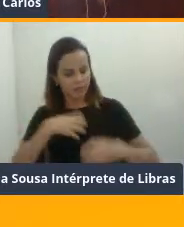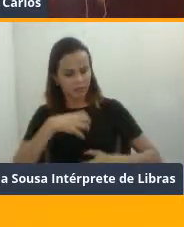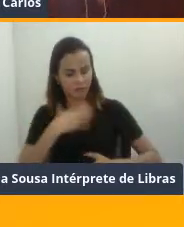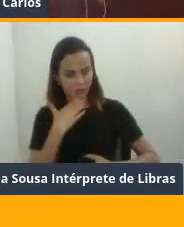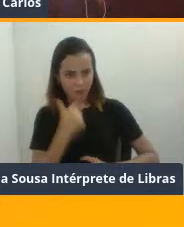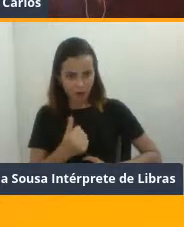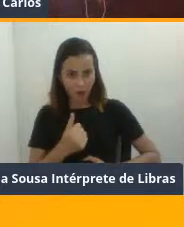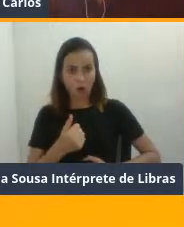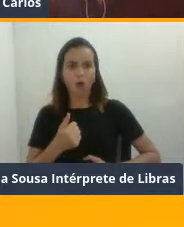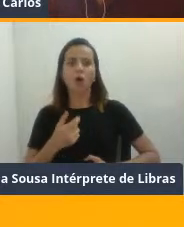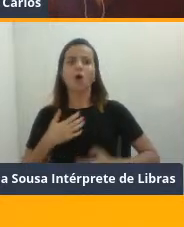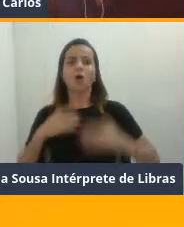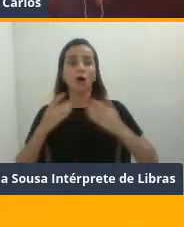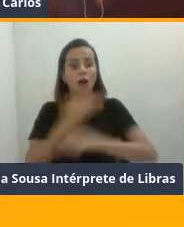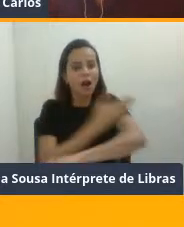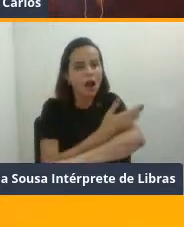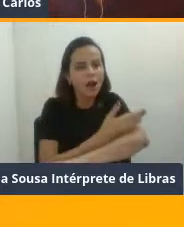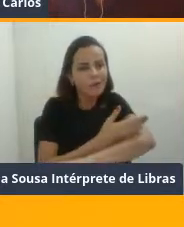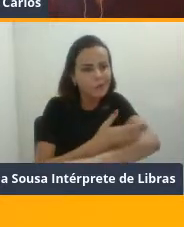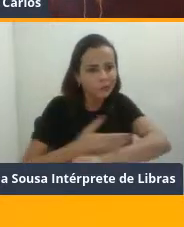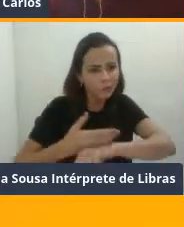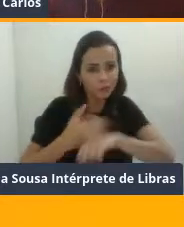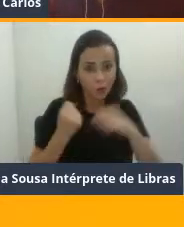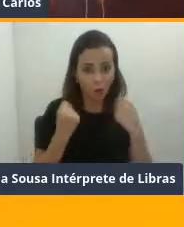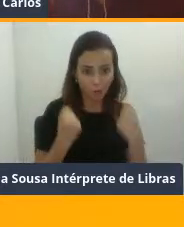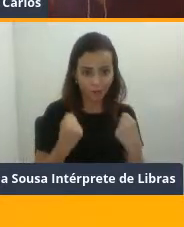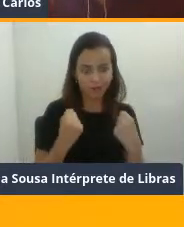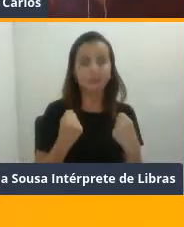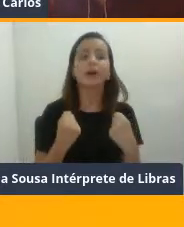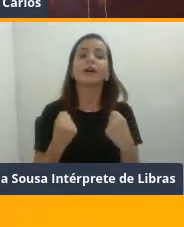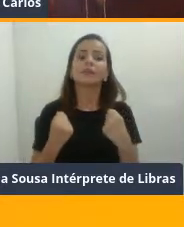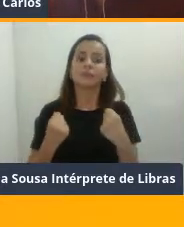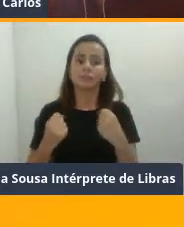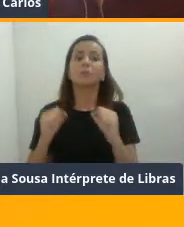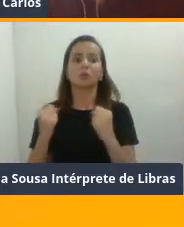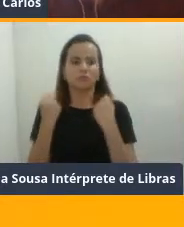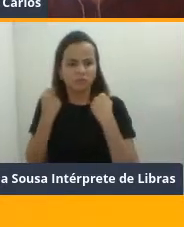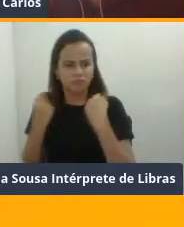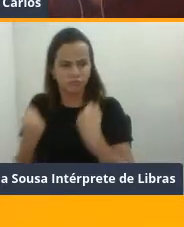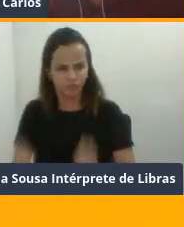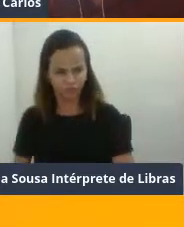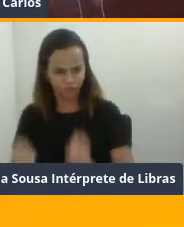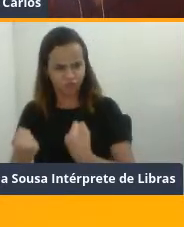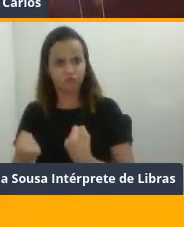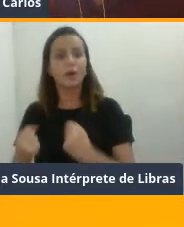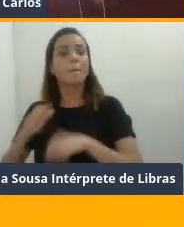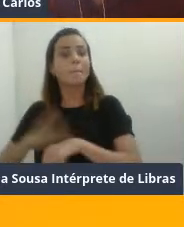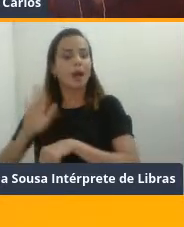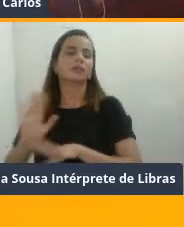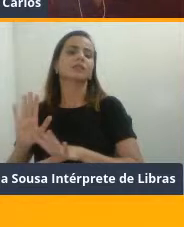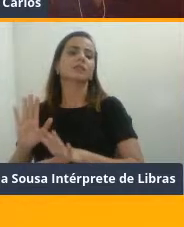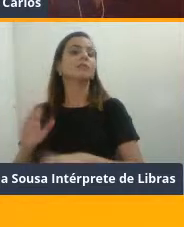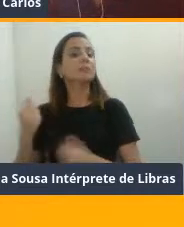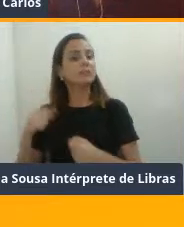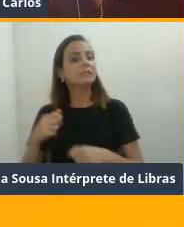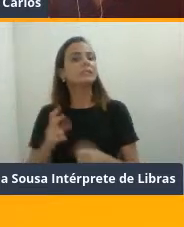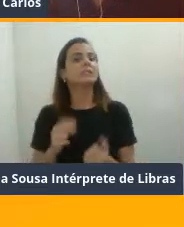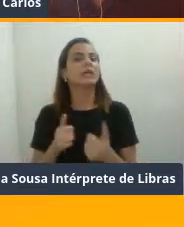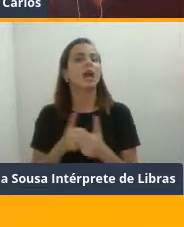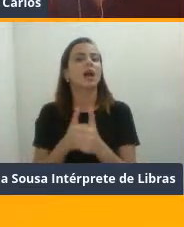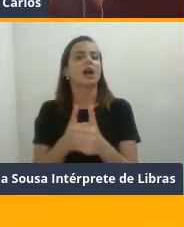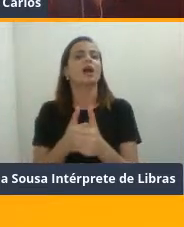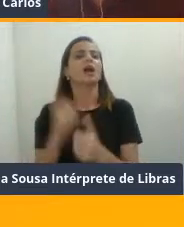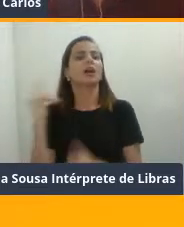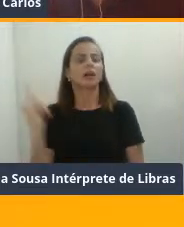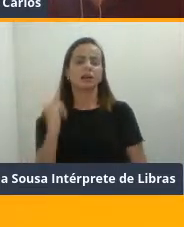condicionado, você começar a aumentar a intensidade, certo? E é muito importante um bom acompanhamento, certo? Se você entra lá no